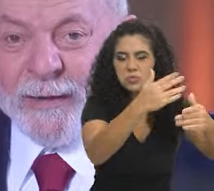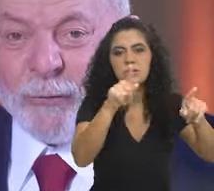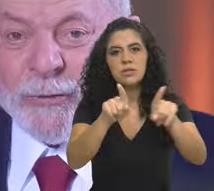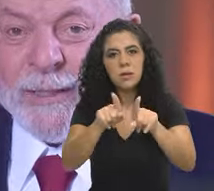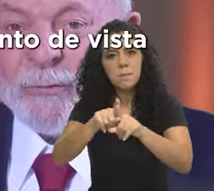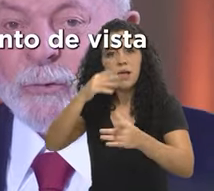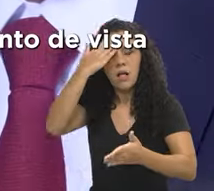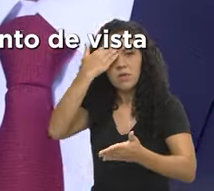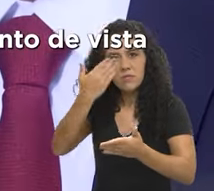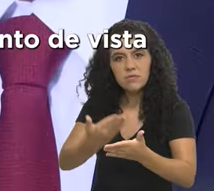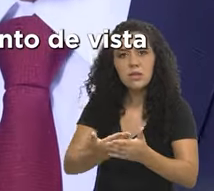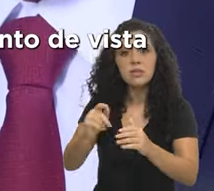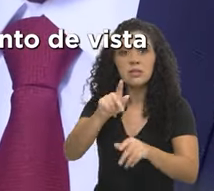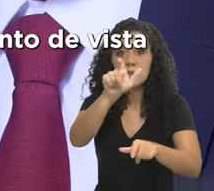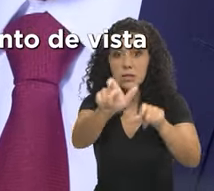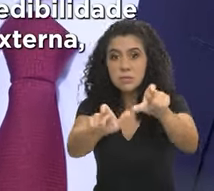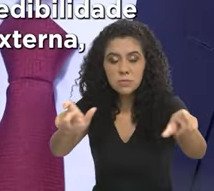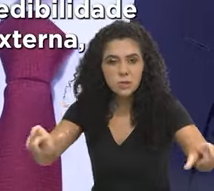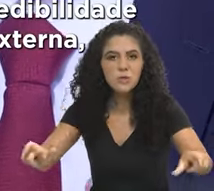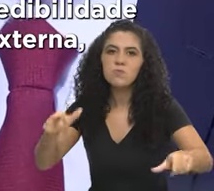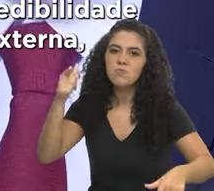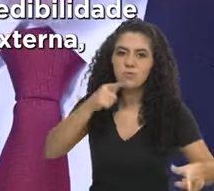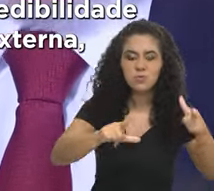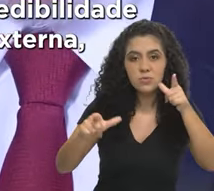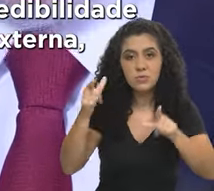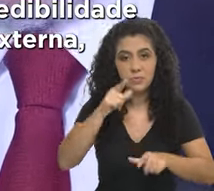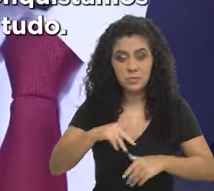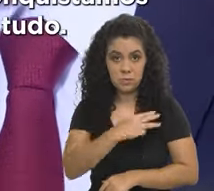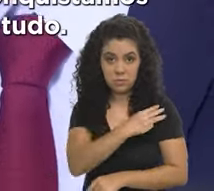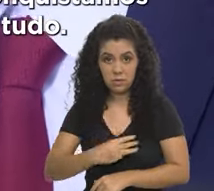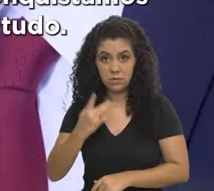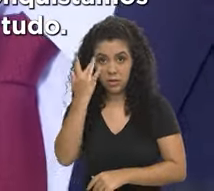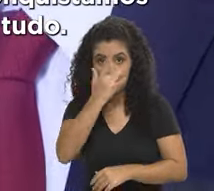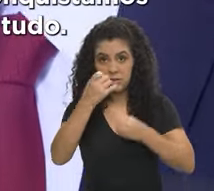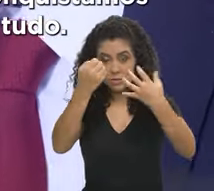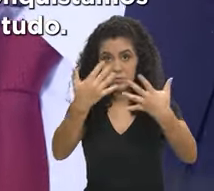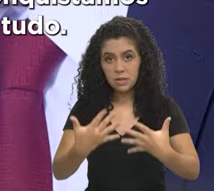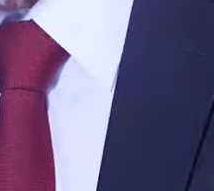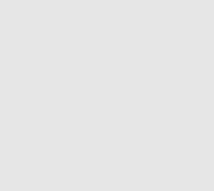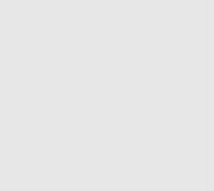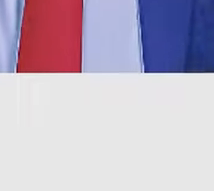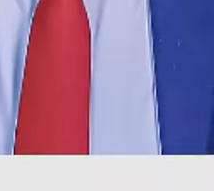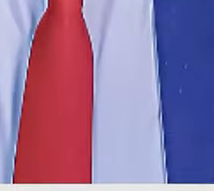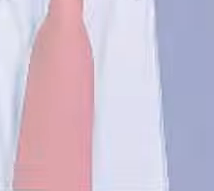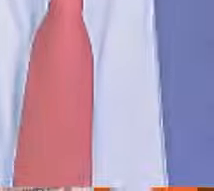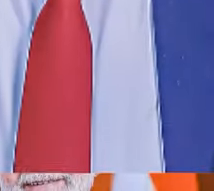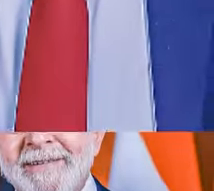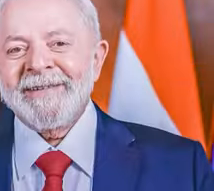da economia, tá voltando. Do ponto de vista da credibilidade externa, e nós conquistamos tudo.